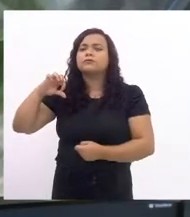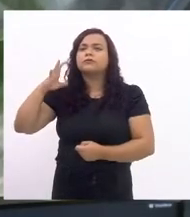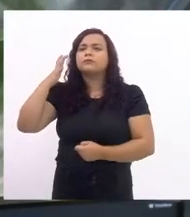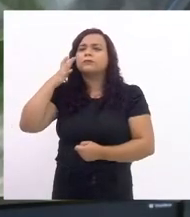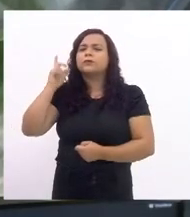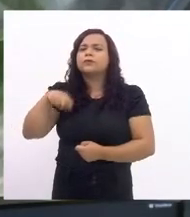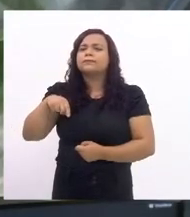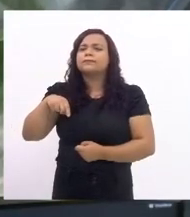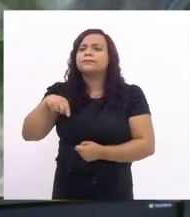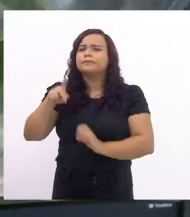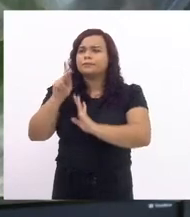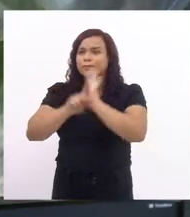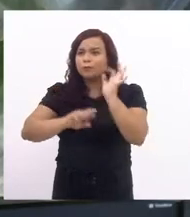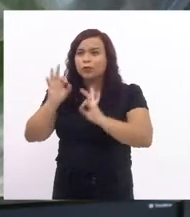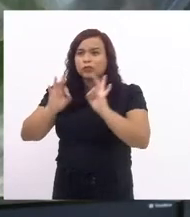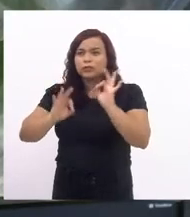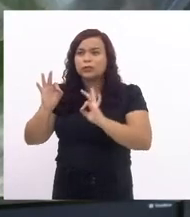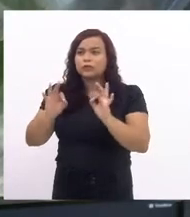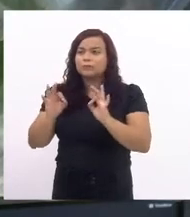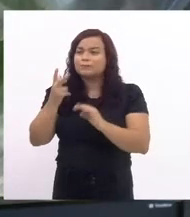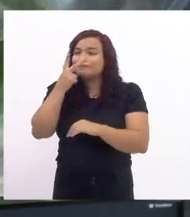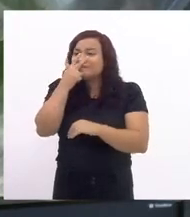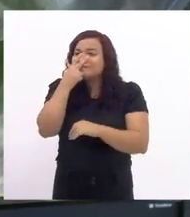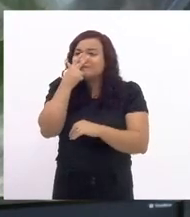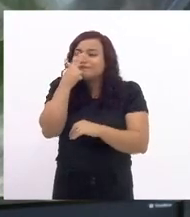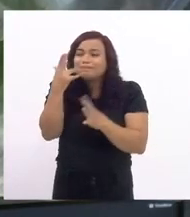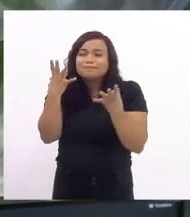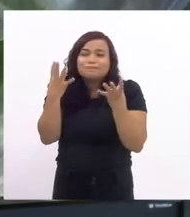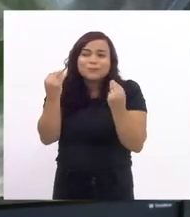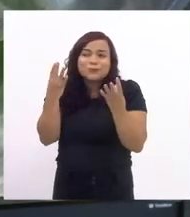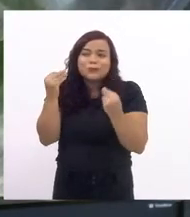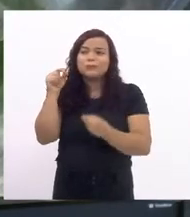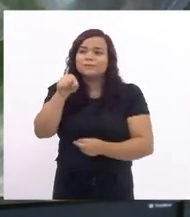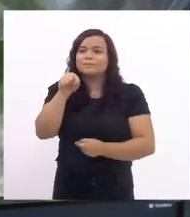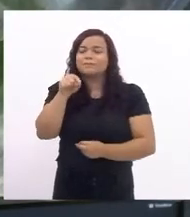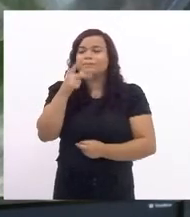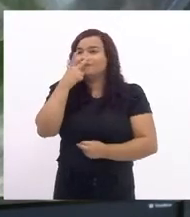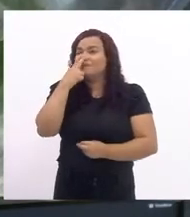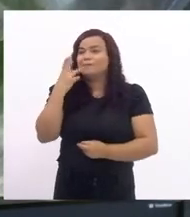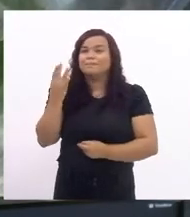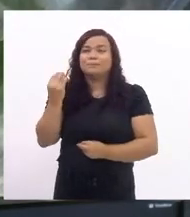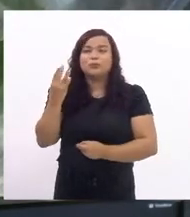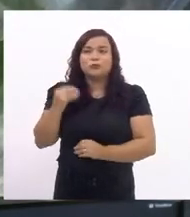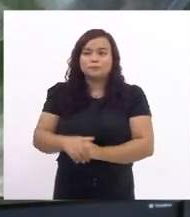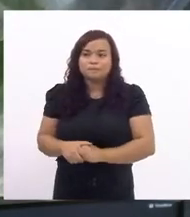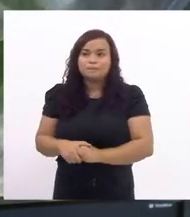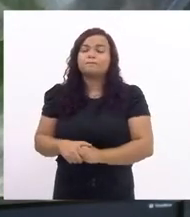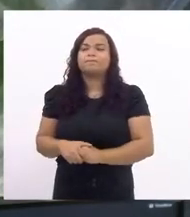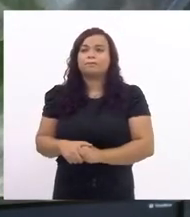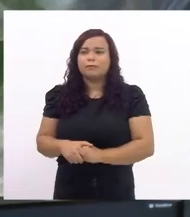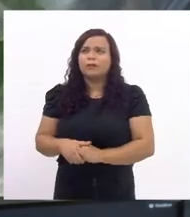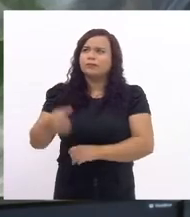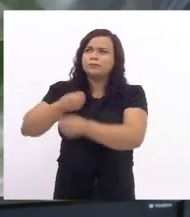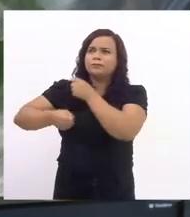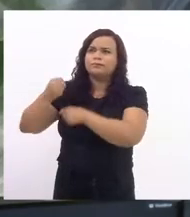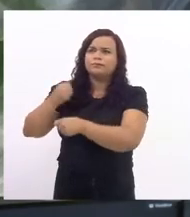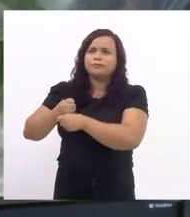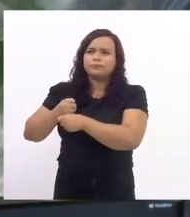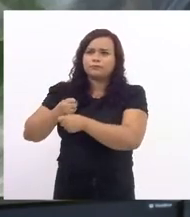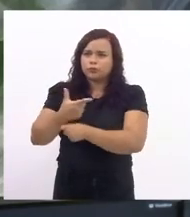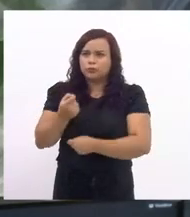um projeto muito similar a esse projeto que sendo apresentado aqui em 2021